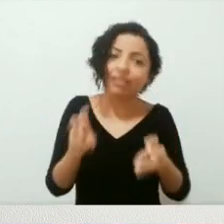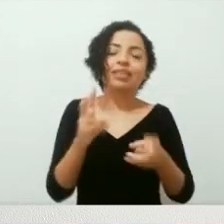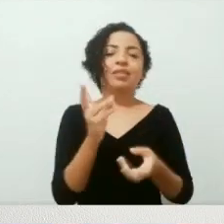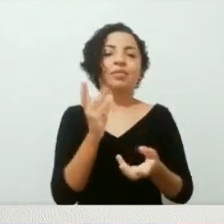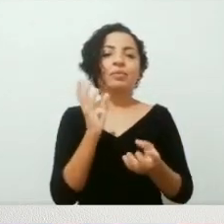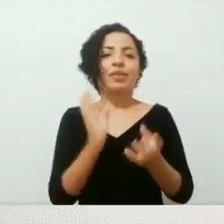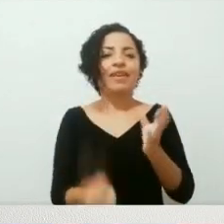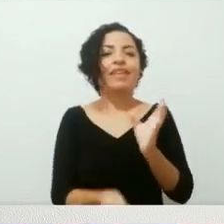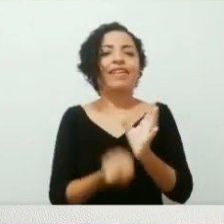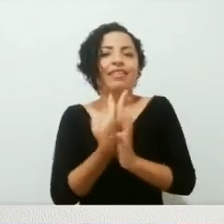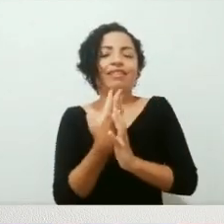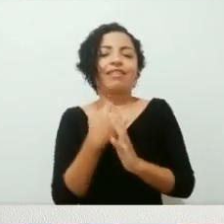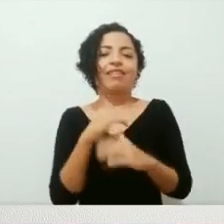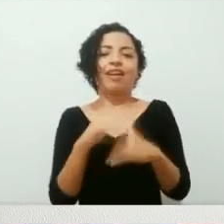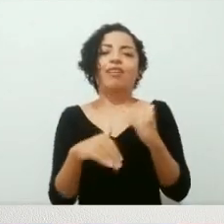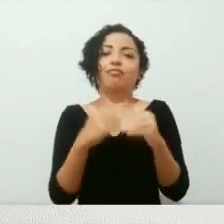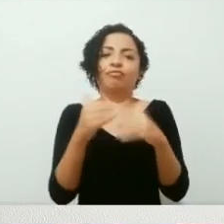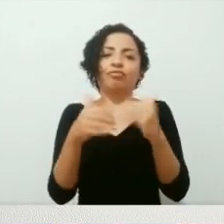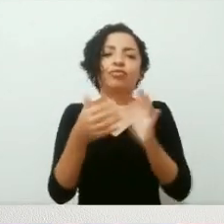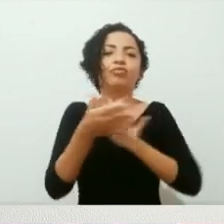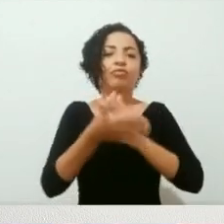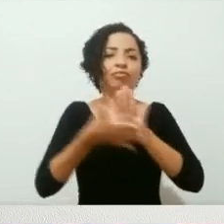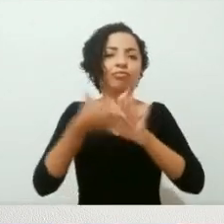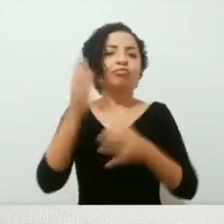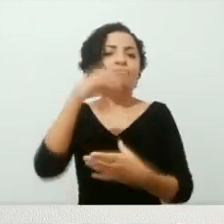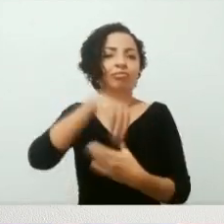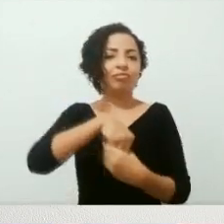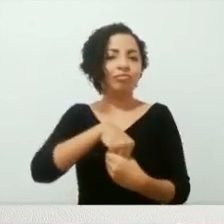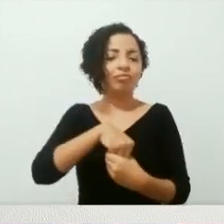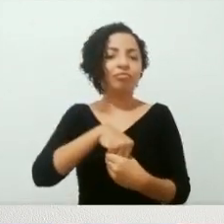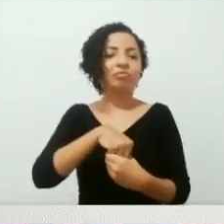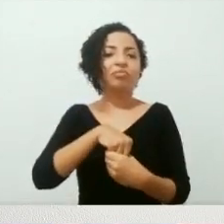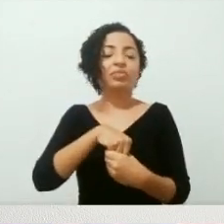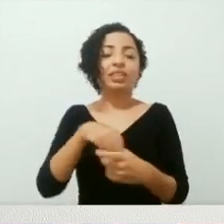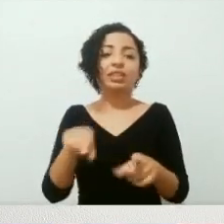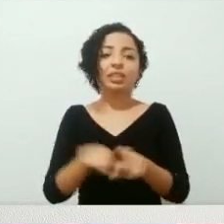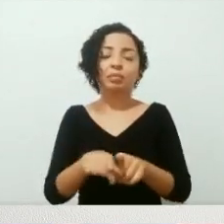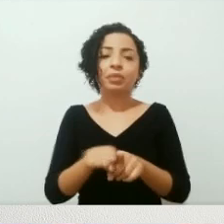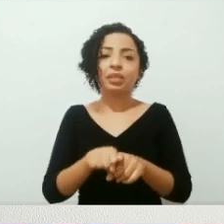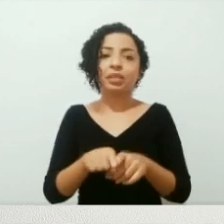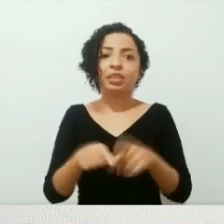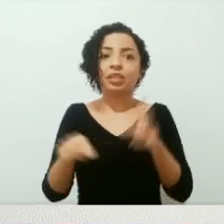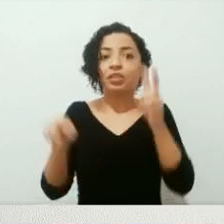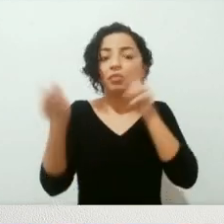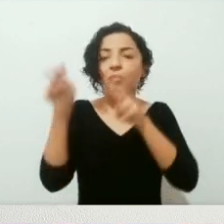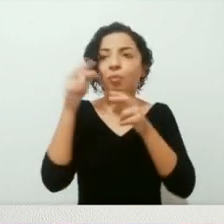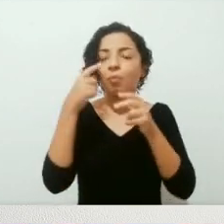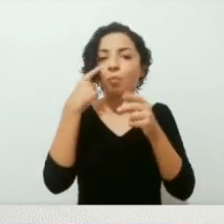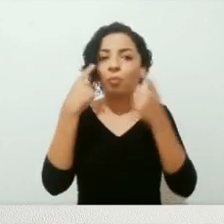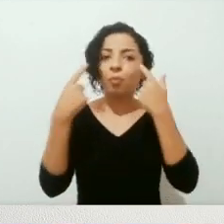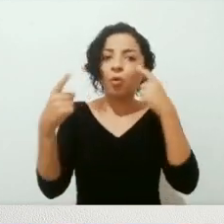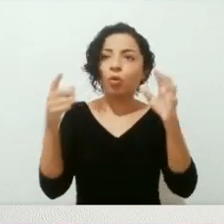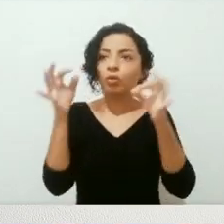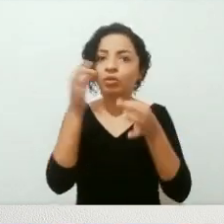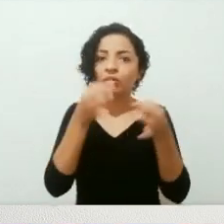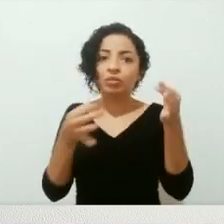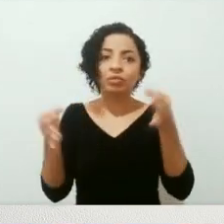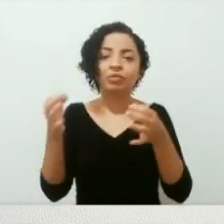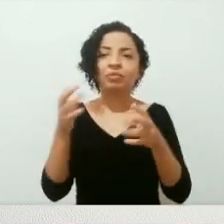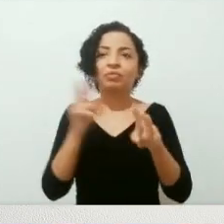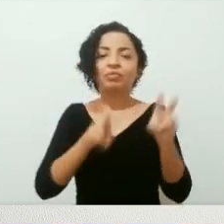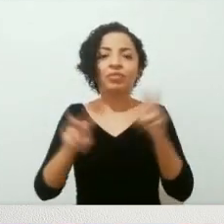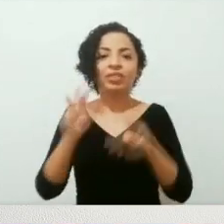para poder criar um desenvolvimento de fato. E além disso, também há uma narrativa do ponto de vista de uma criança. Então, muitas vezes, há uma certa